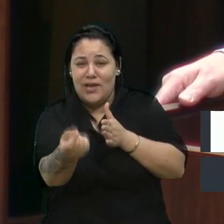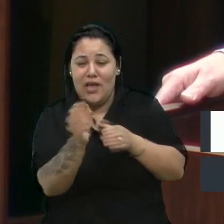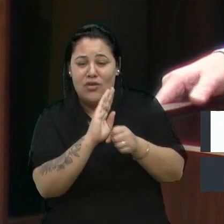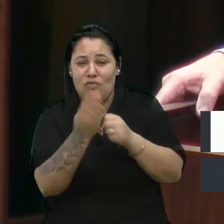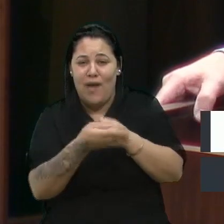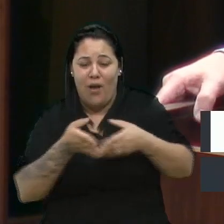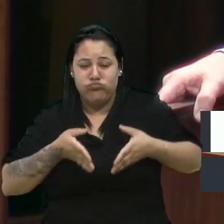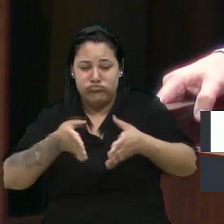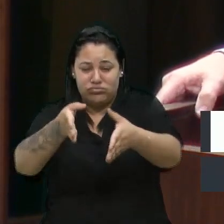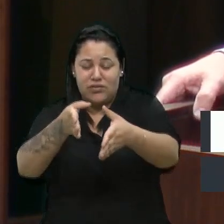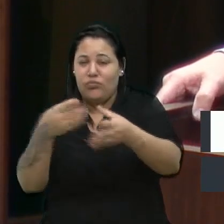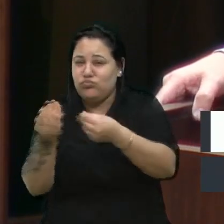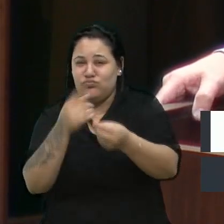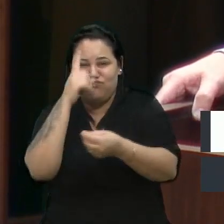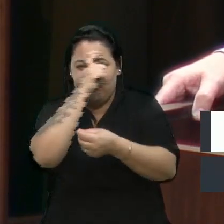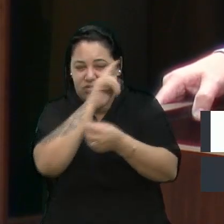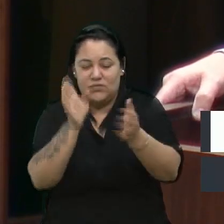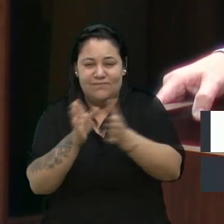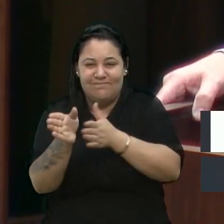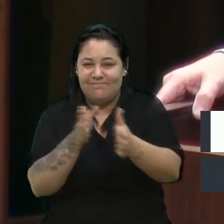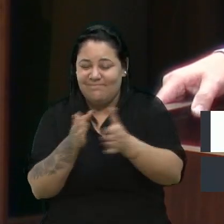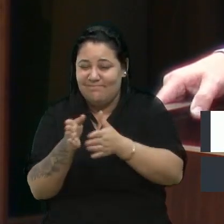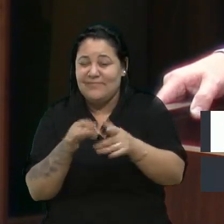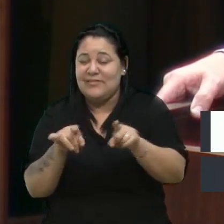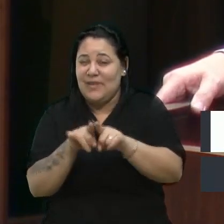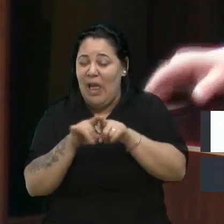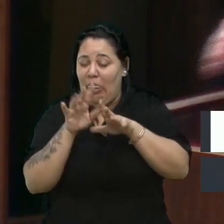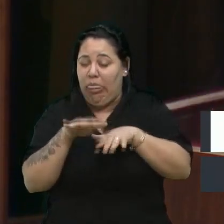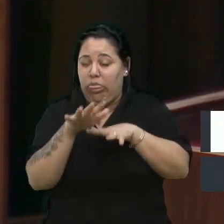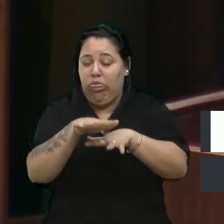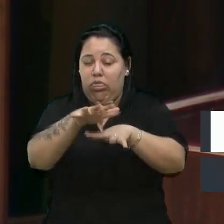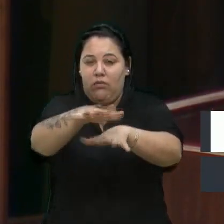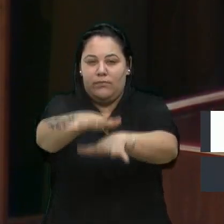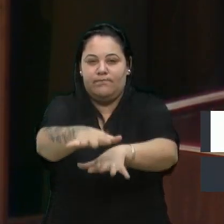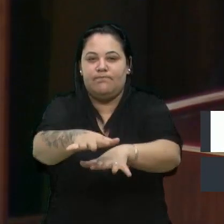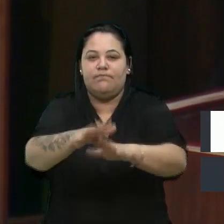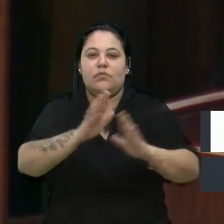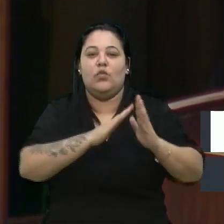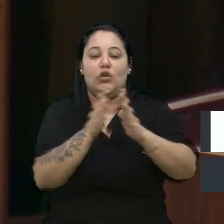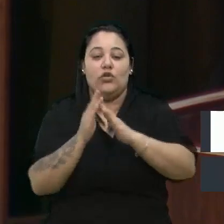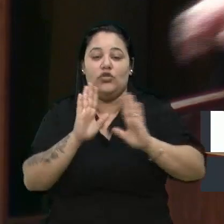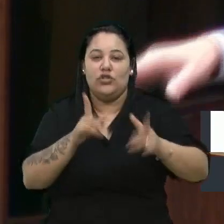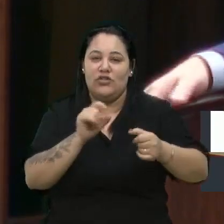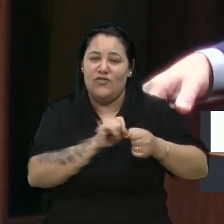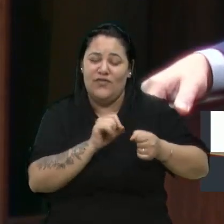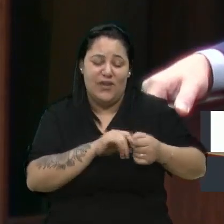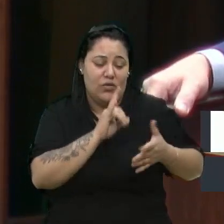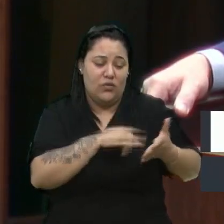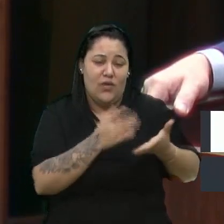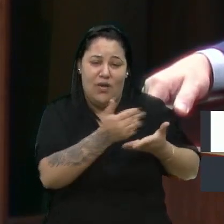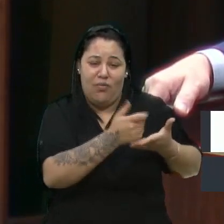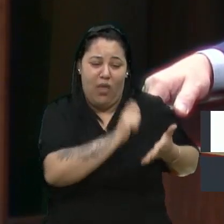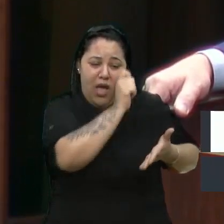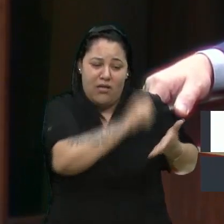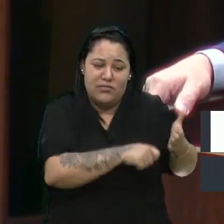dificultando muito o trânsito, os moradores haviam até feito um abaixo-assinado ali, pedindo